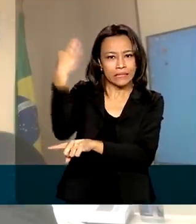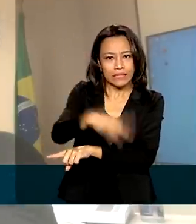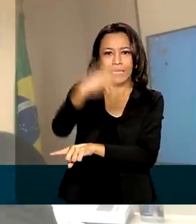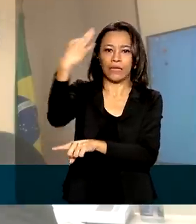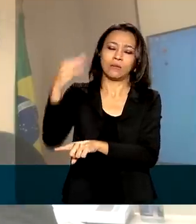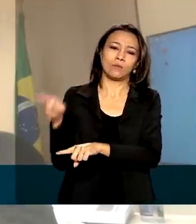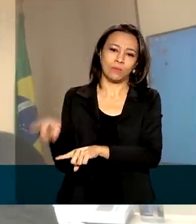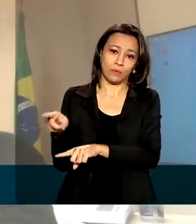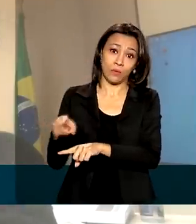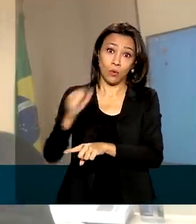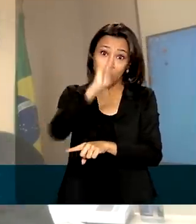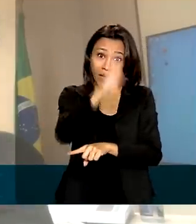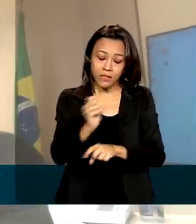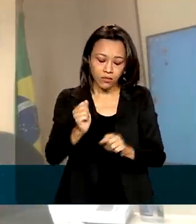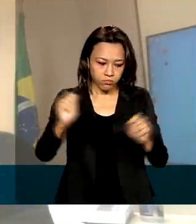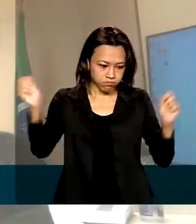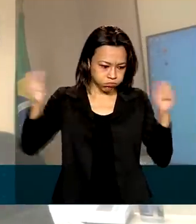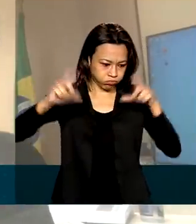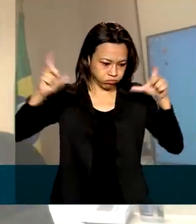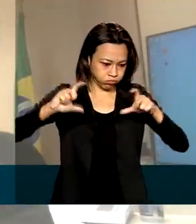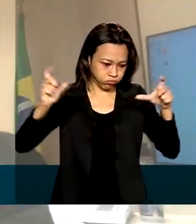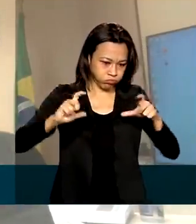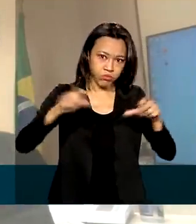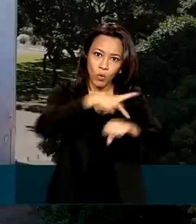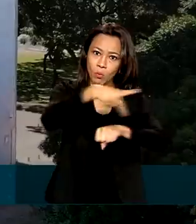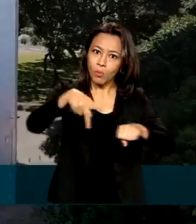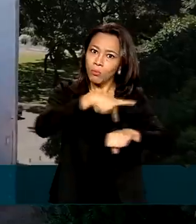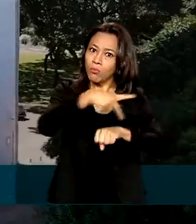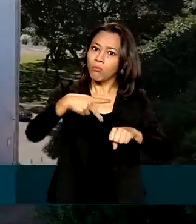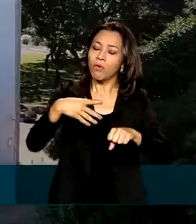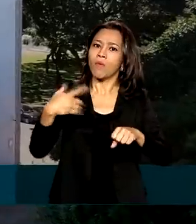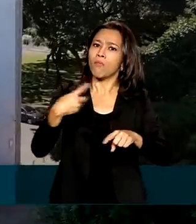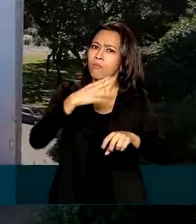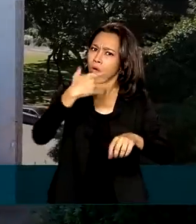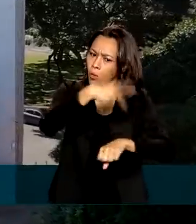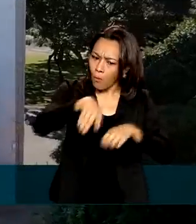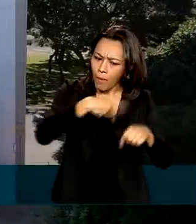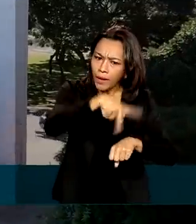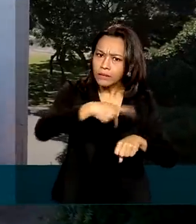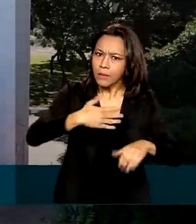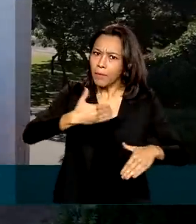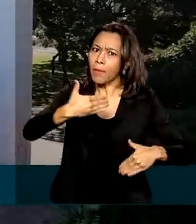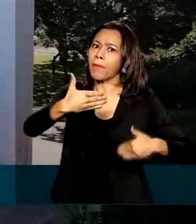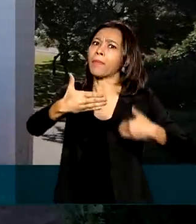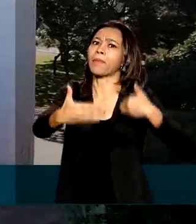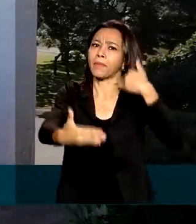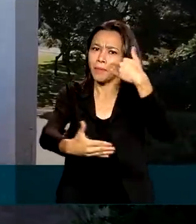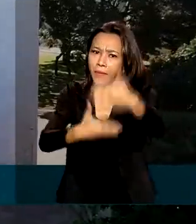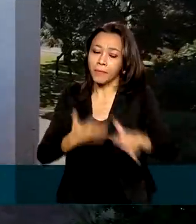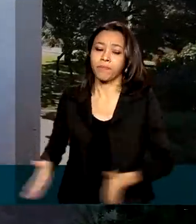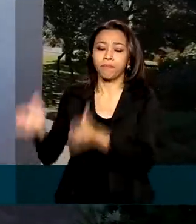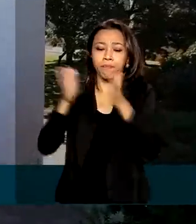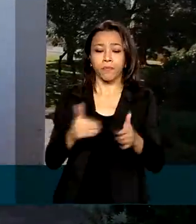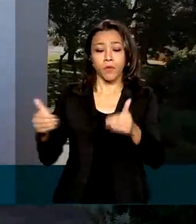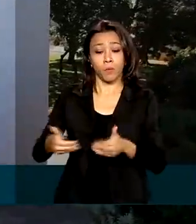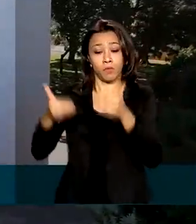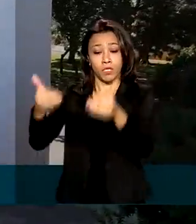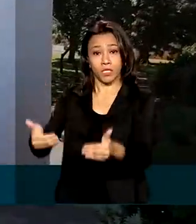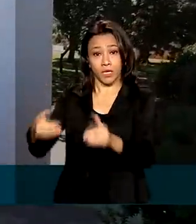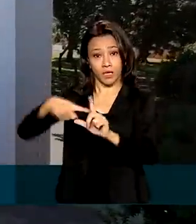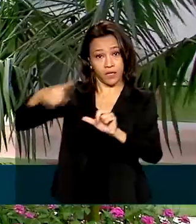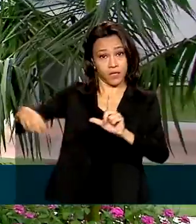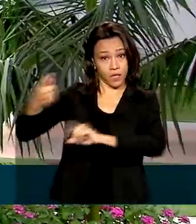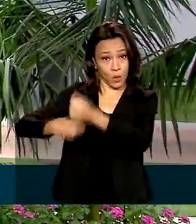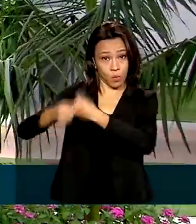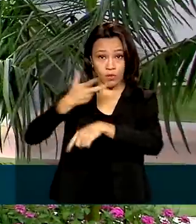surpreendendo o mundo com a velocidade da sua retomada. A previsão do Ministério da Economia é que em setembro e